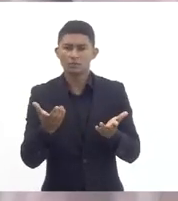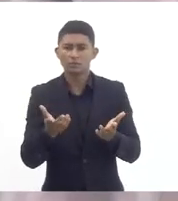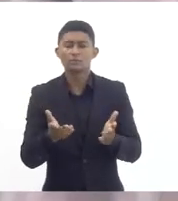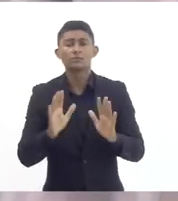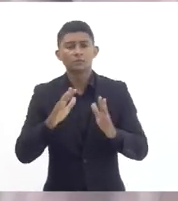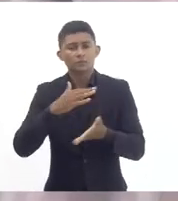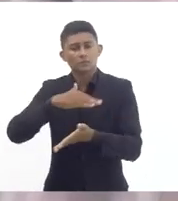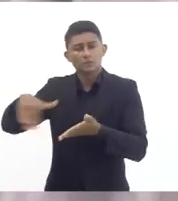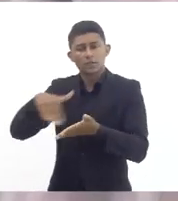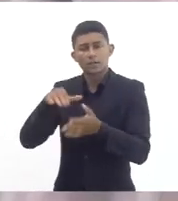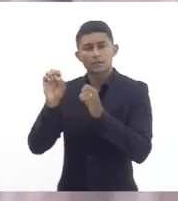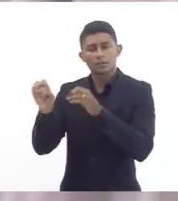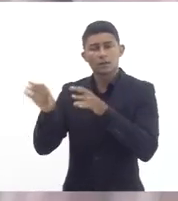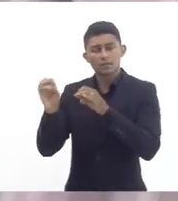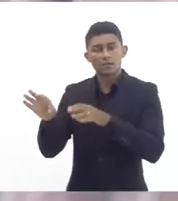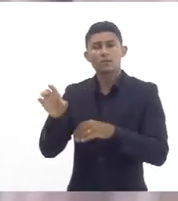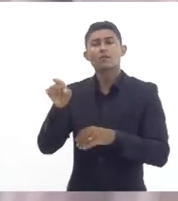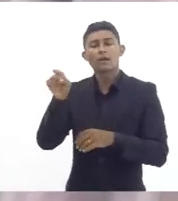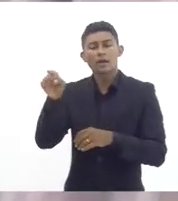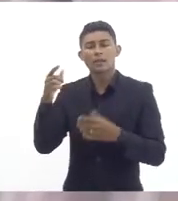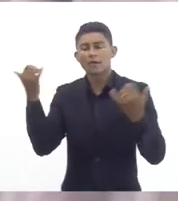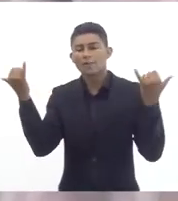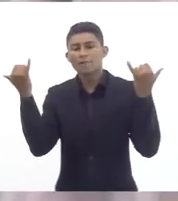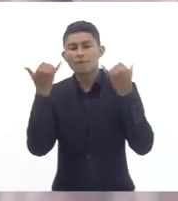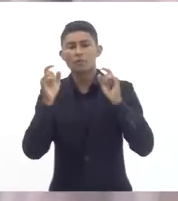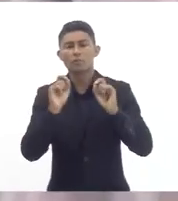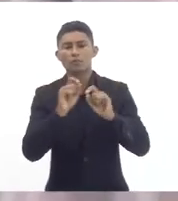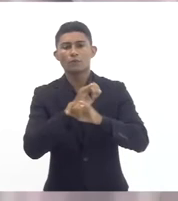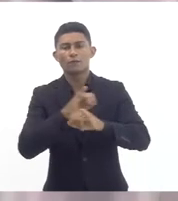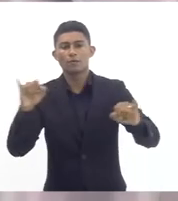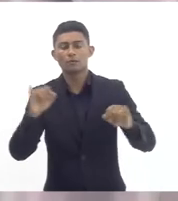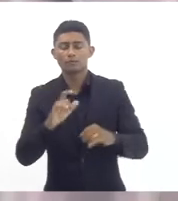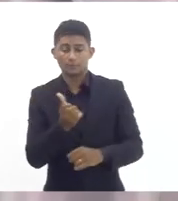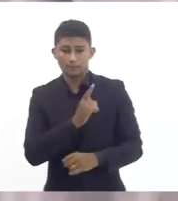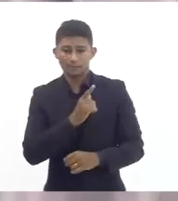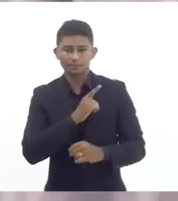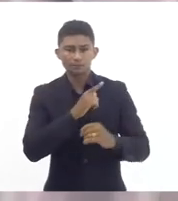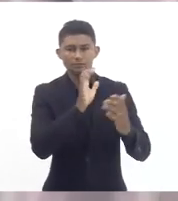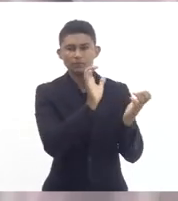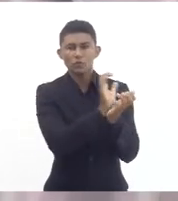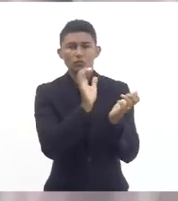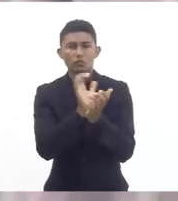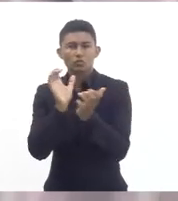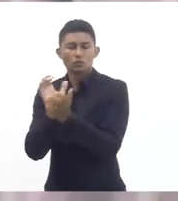Seduc de que hoje tem 16 mil turmas com alguma carência talvez